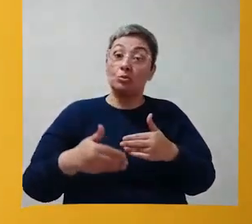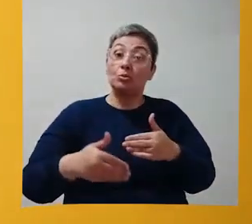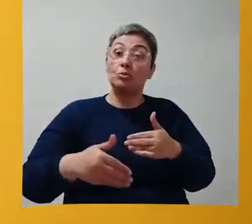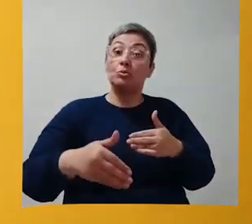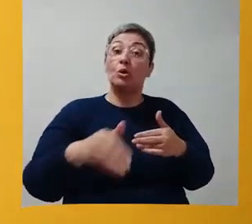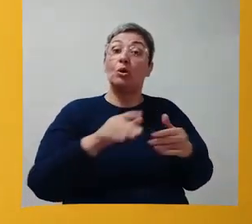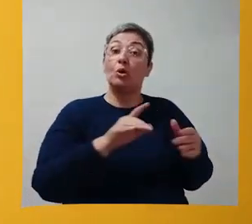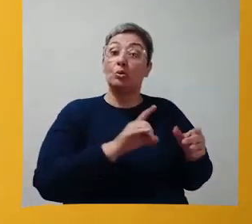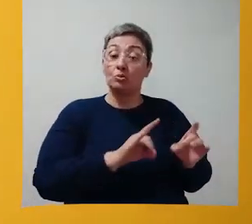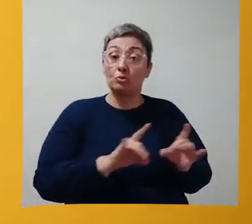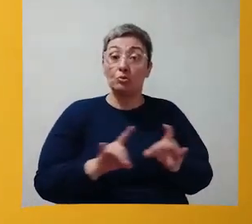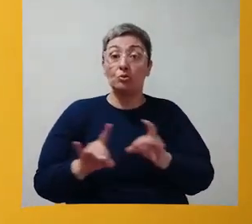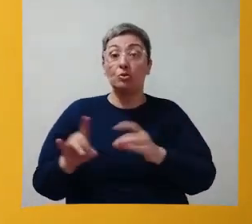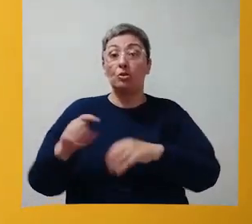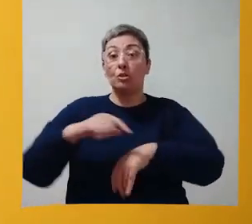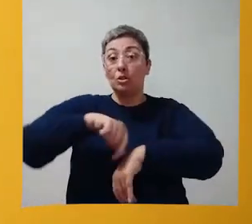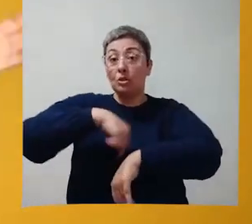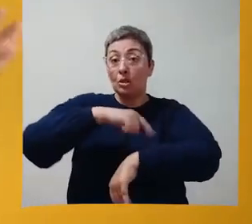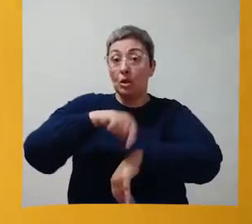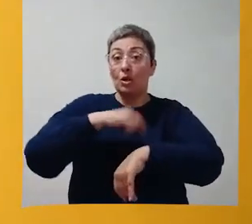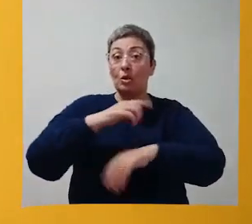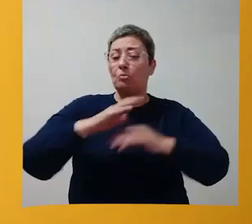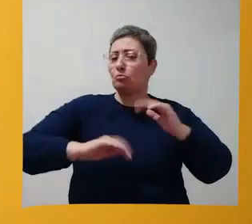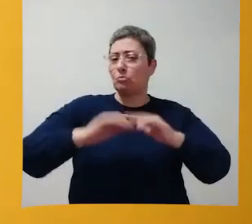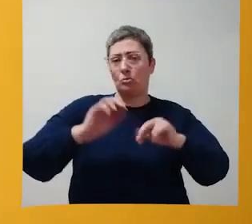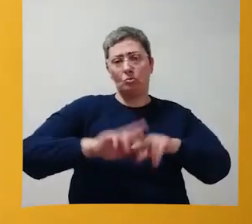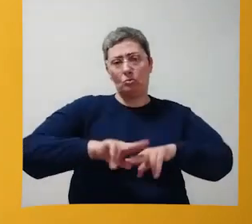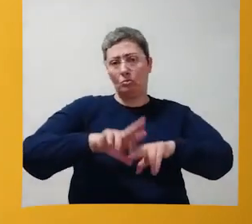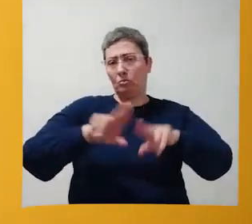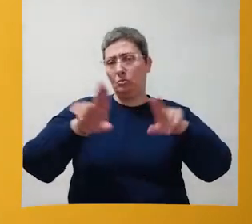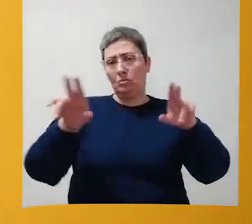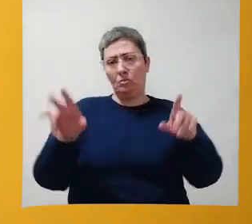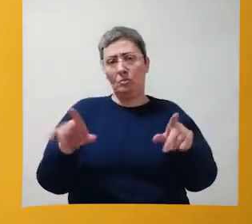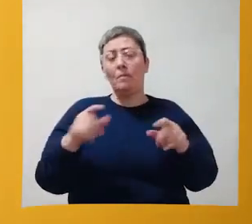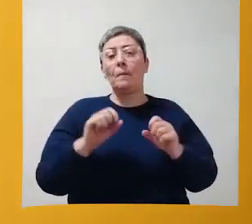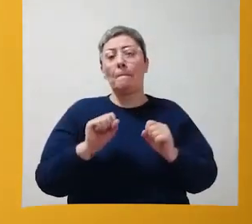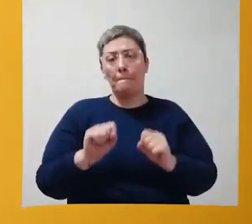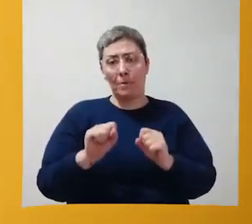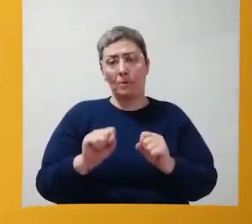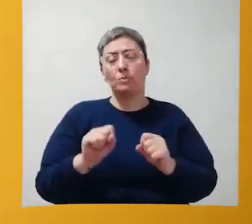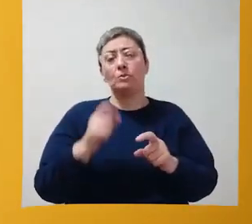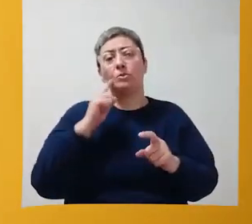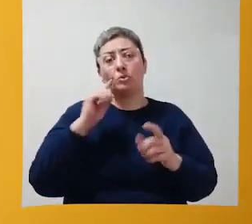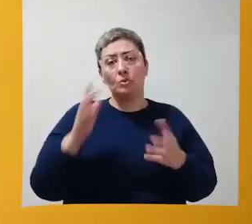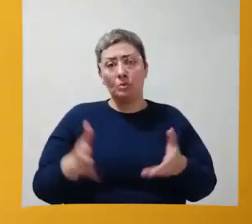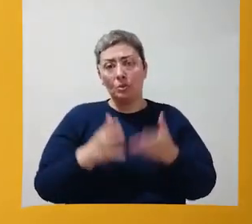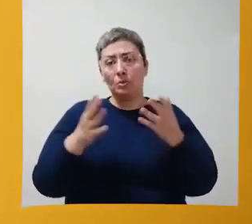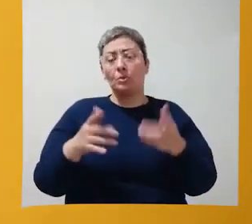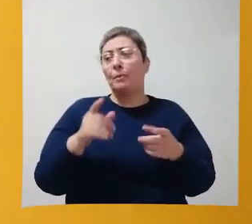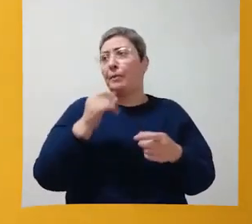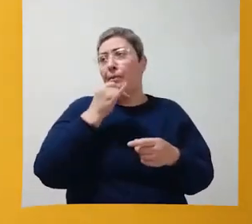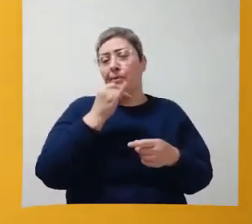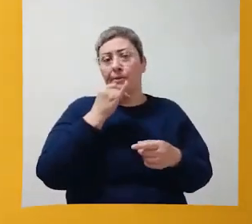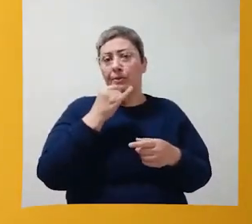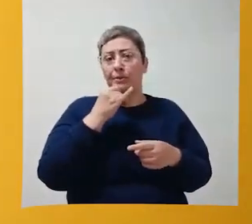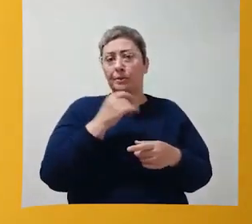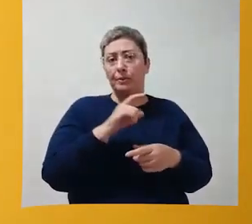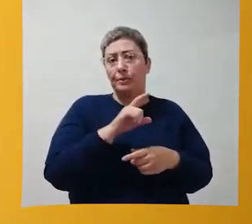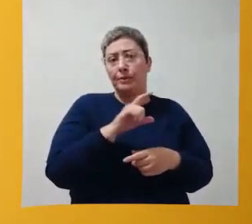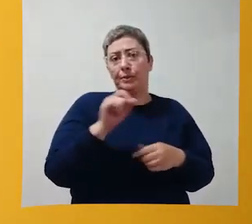longo do dia, né? Fazendo muitas atividades com a criança. Nós podemos promover sem